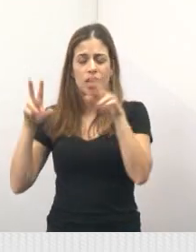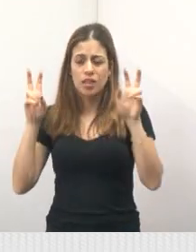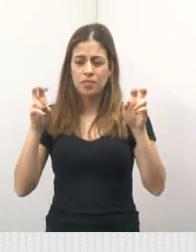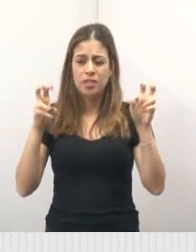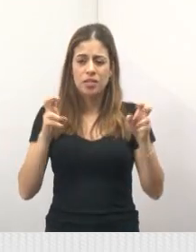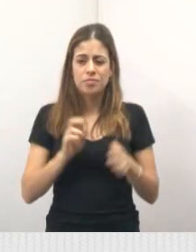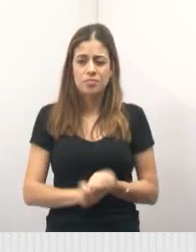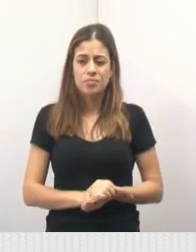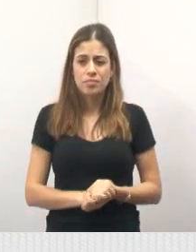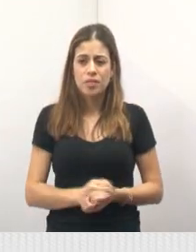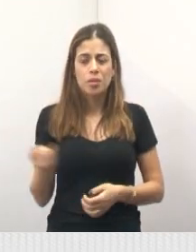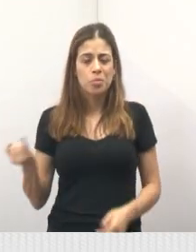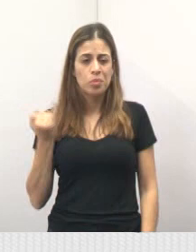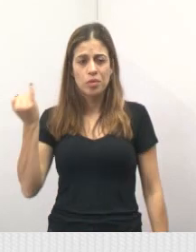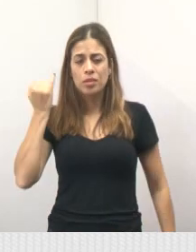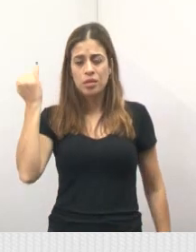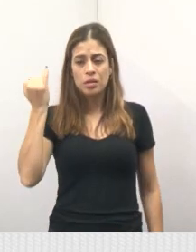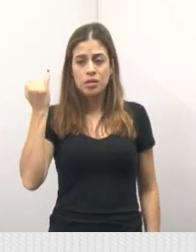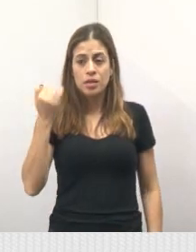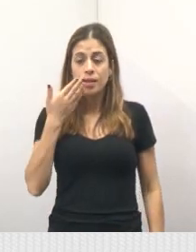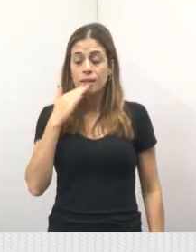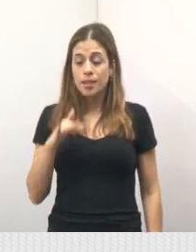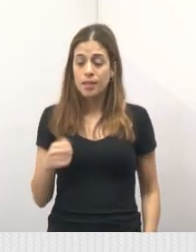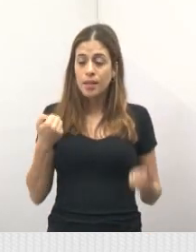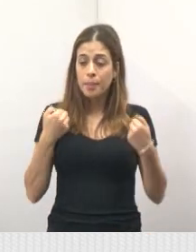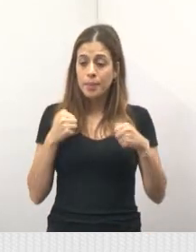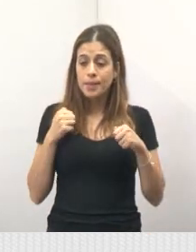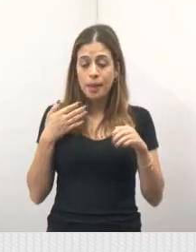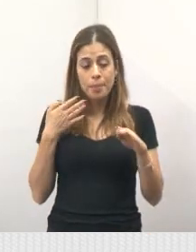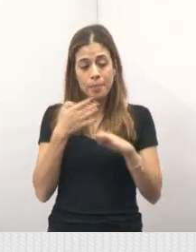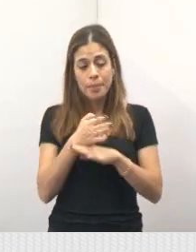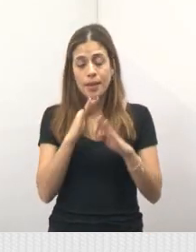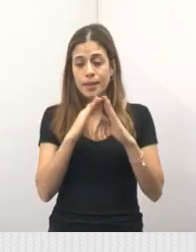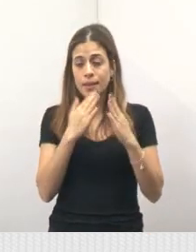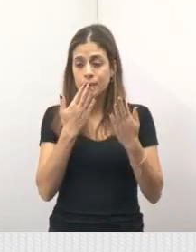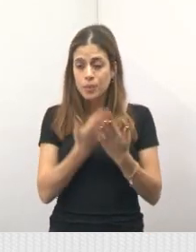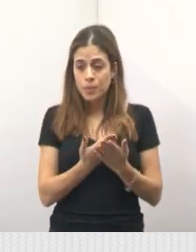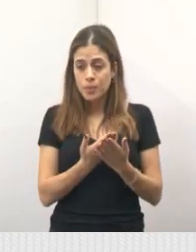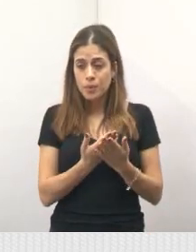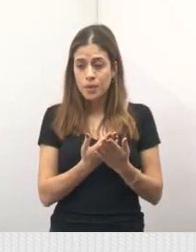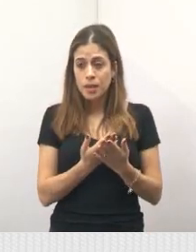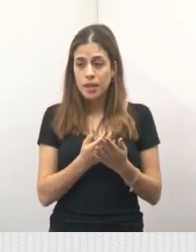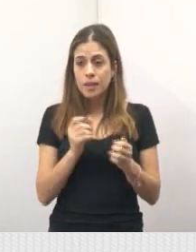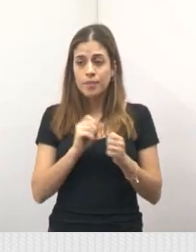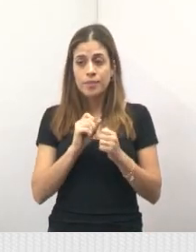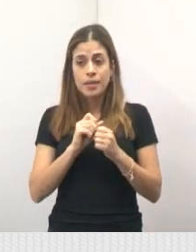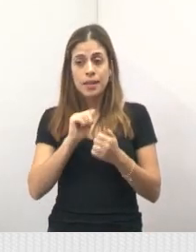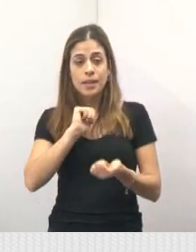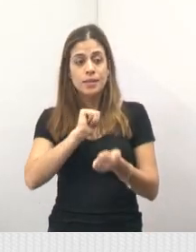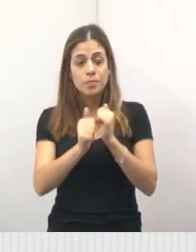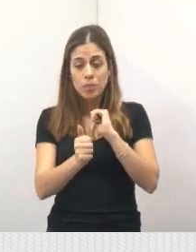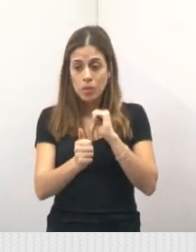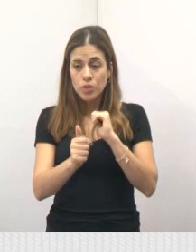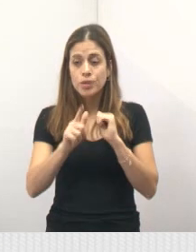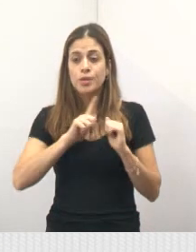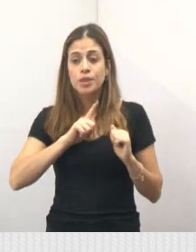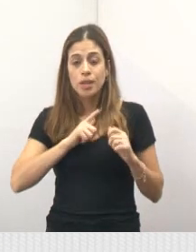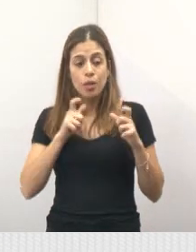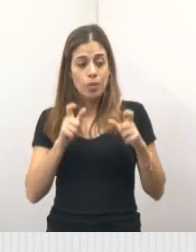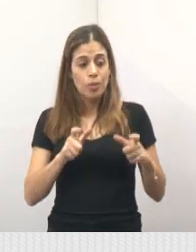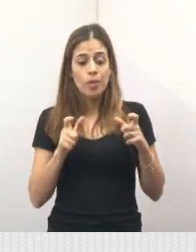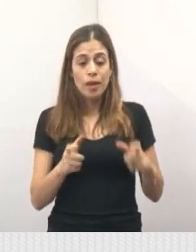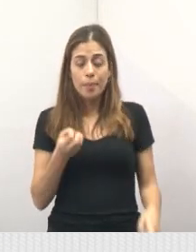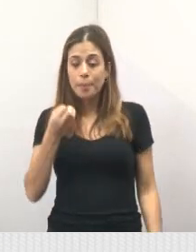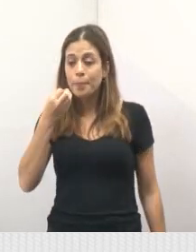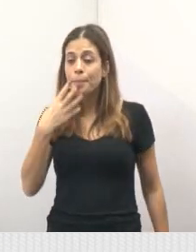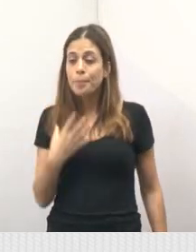a sociedade. Criança tem que estar na escola, criança tem que fazer esporte, criança tem que ter um ambiente propício para que